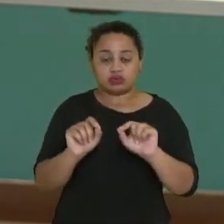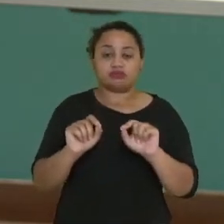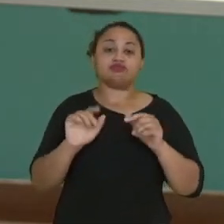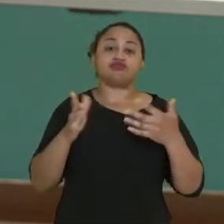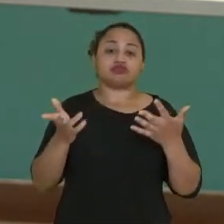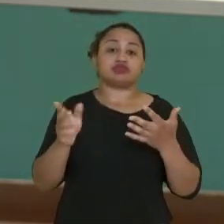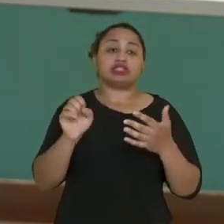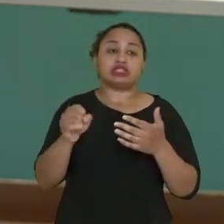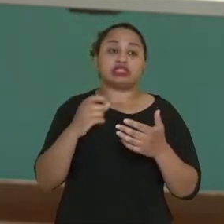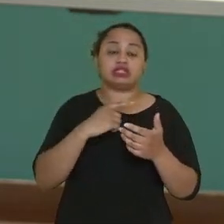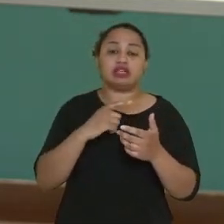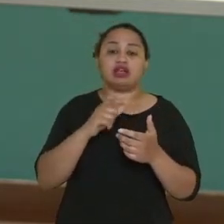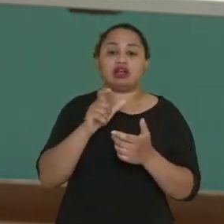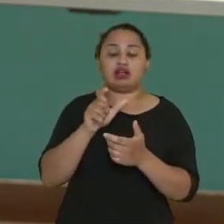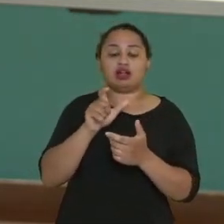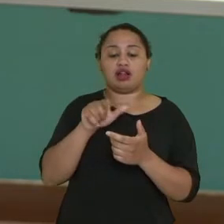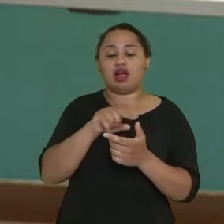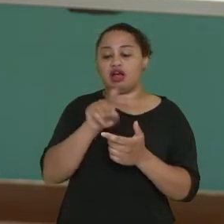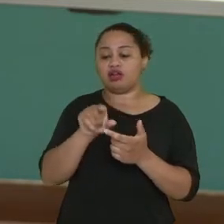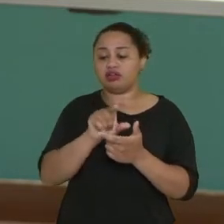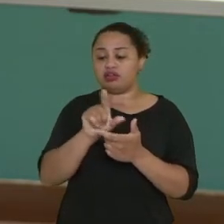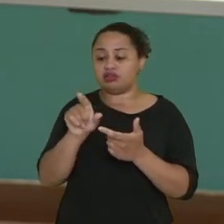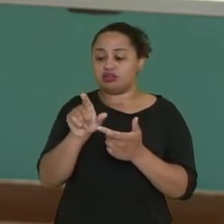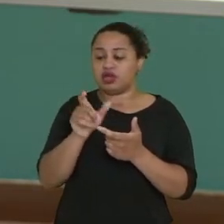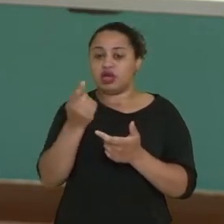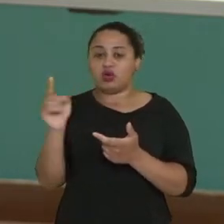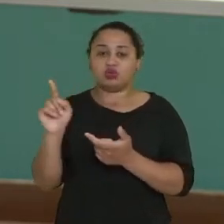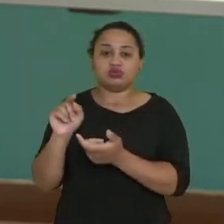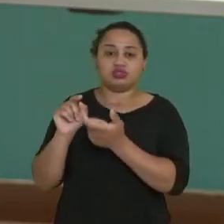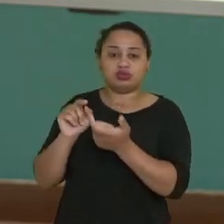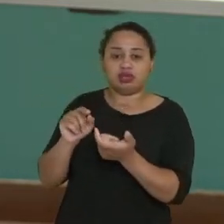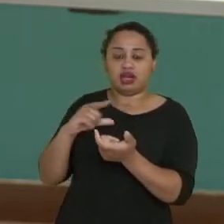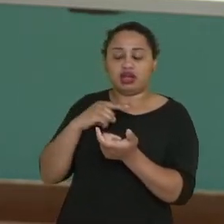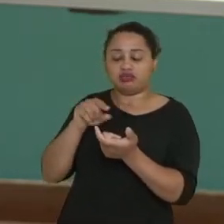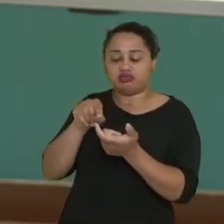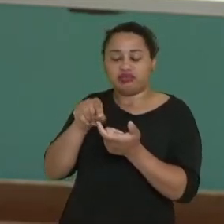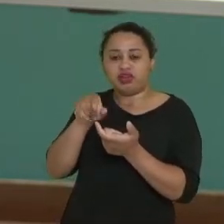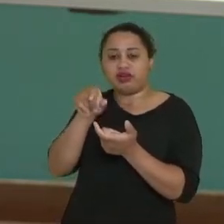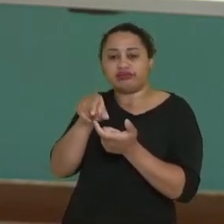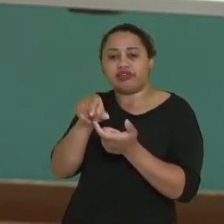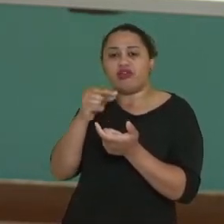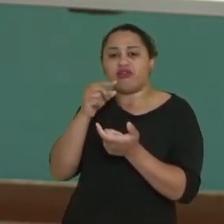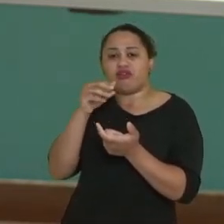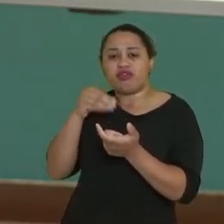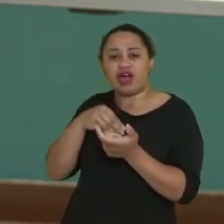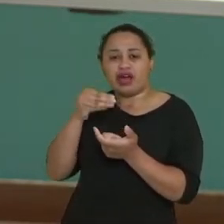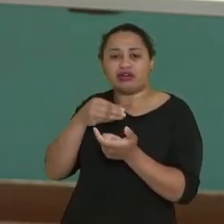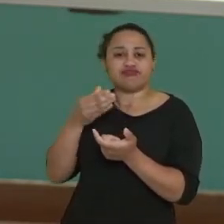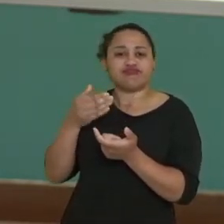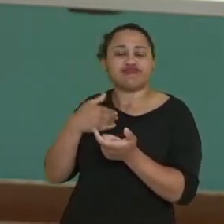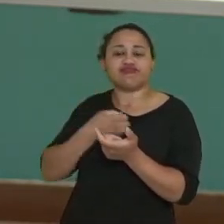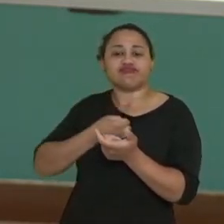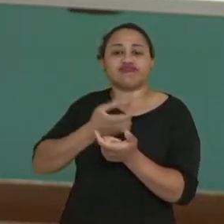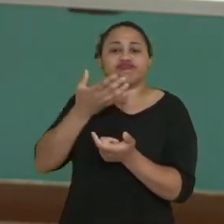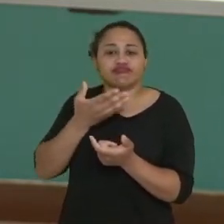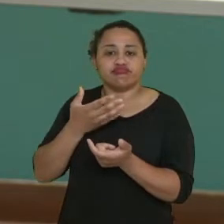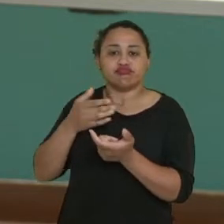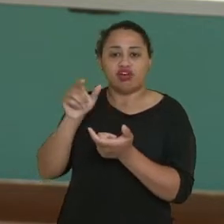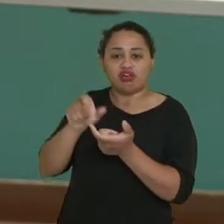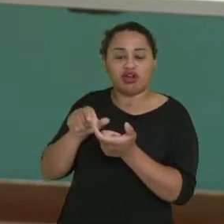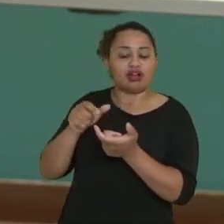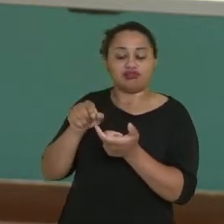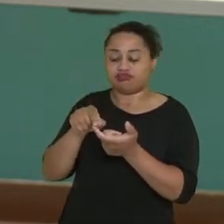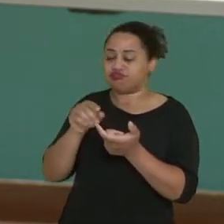né? Se a palavra lá no final, ela tiver a última sílaba fraca, eu não conto a última